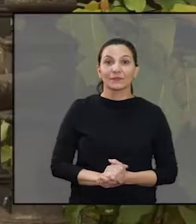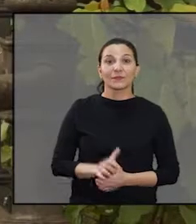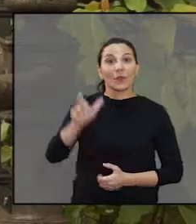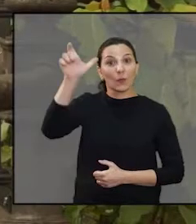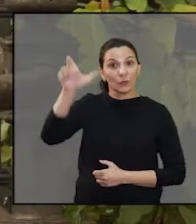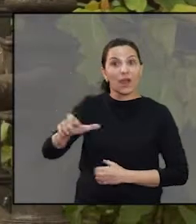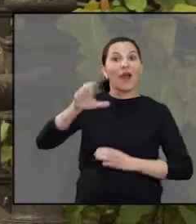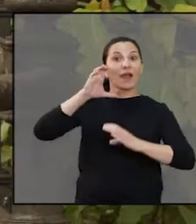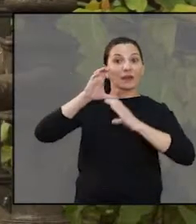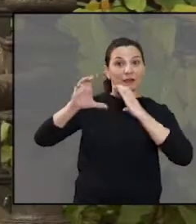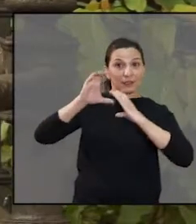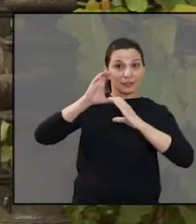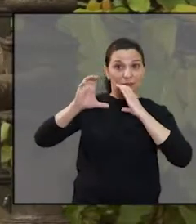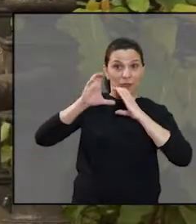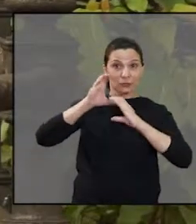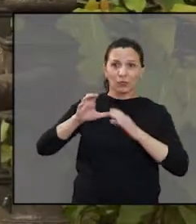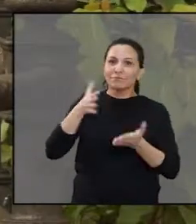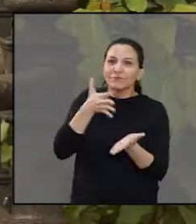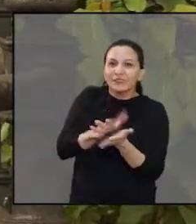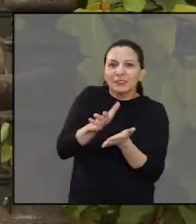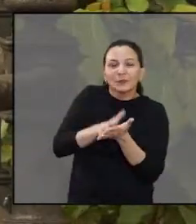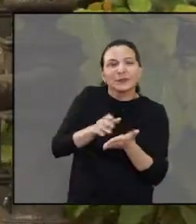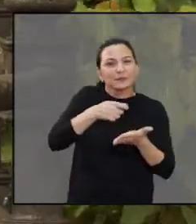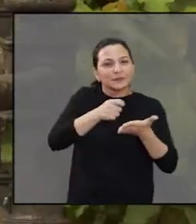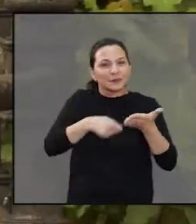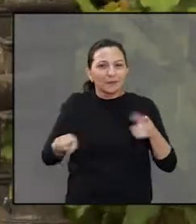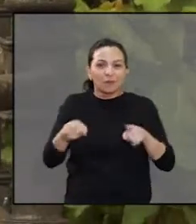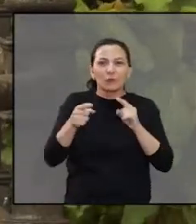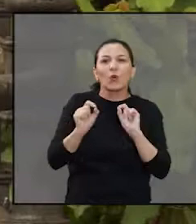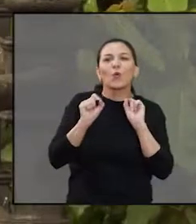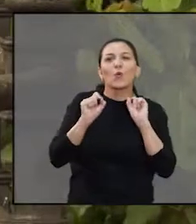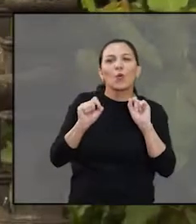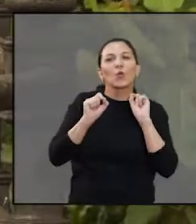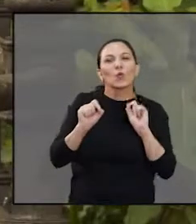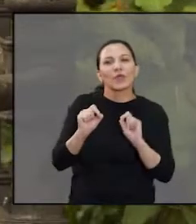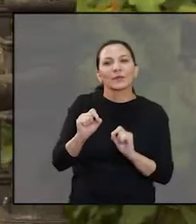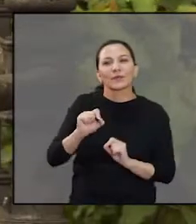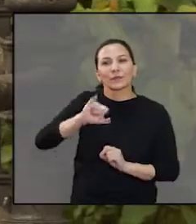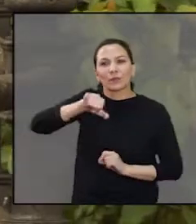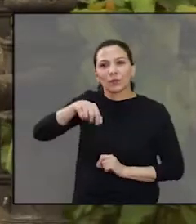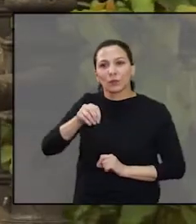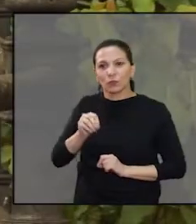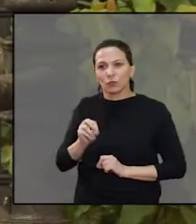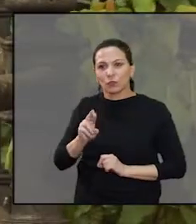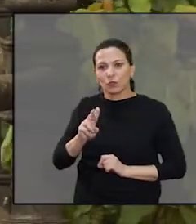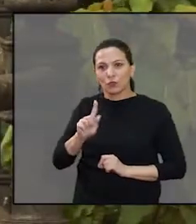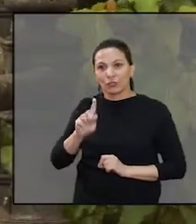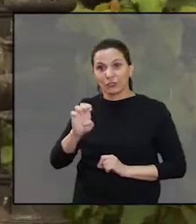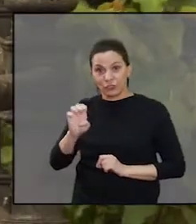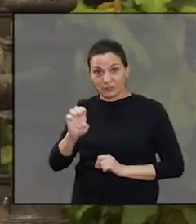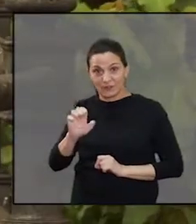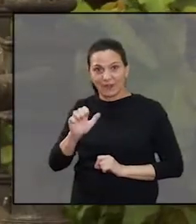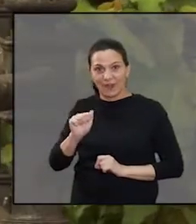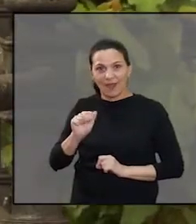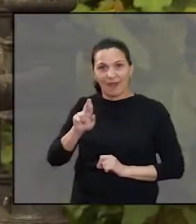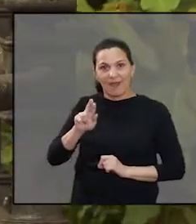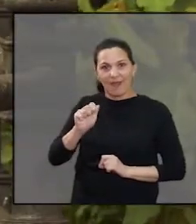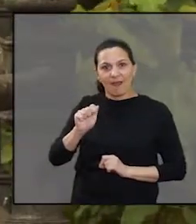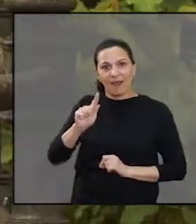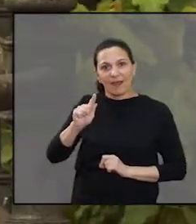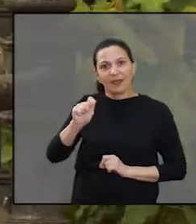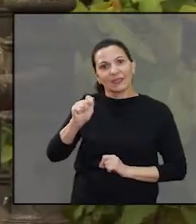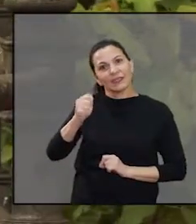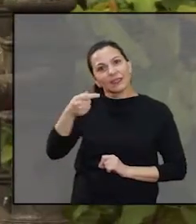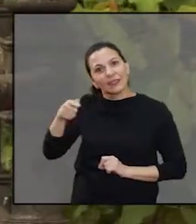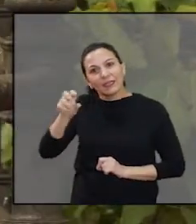Ele é cantor, sambista e compositor de inúmeros sucessos. Sabem de quem eu estou falando?